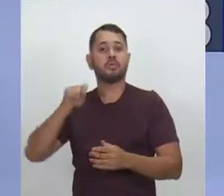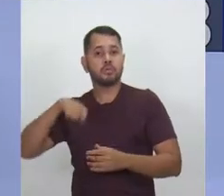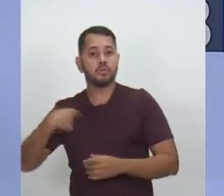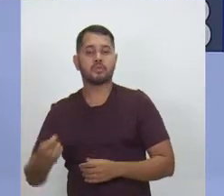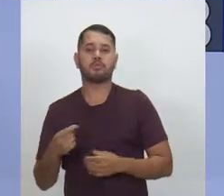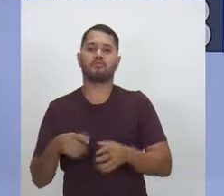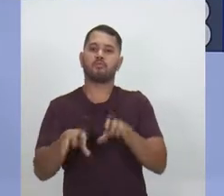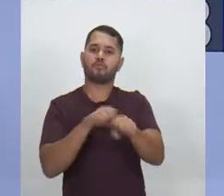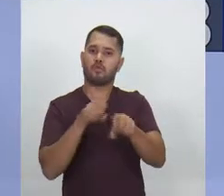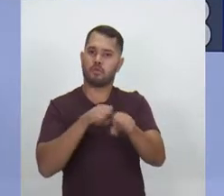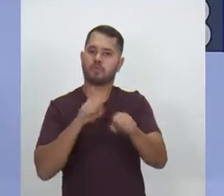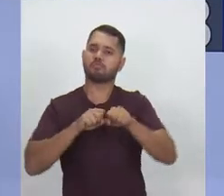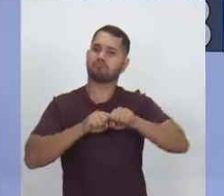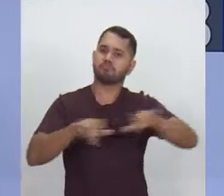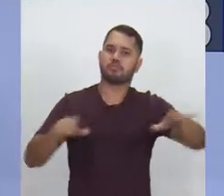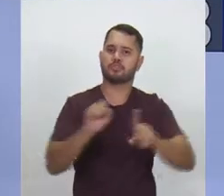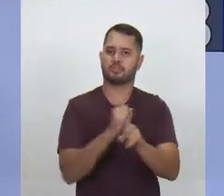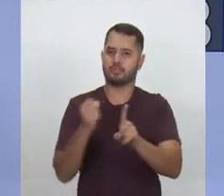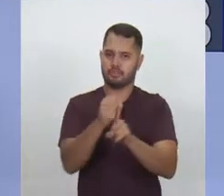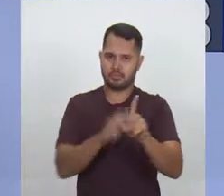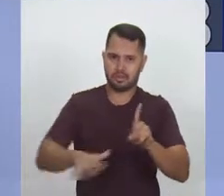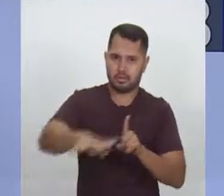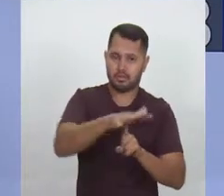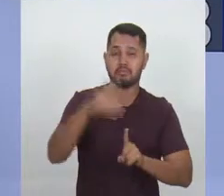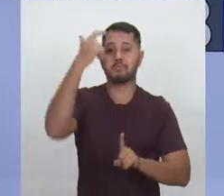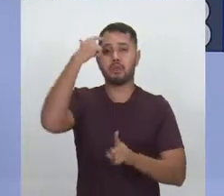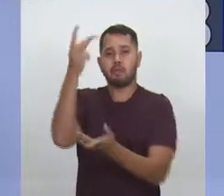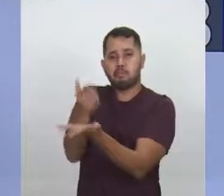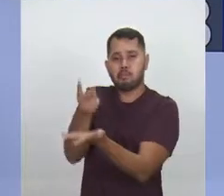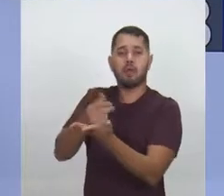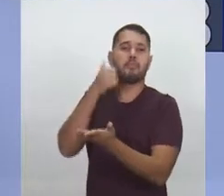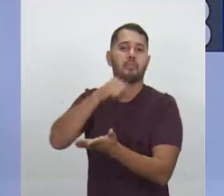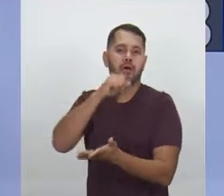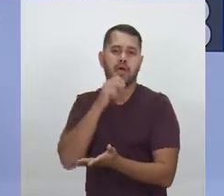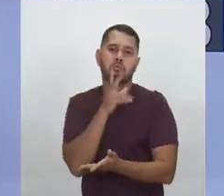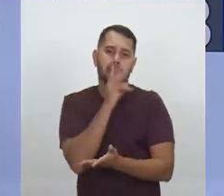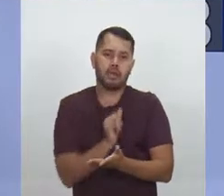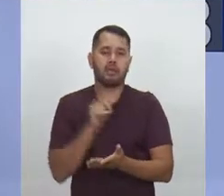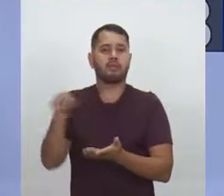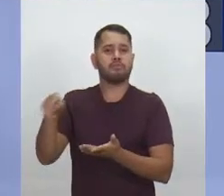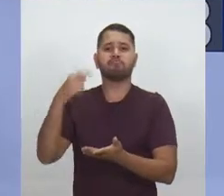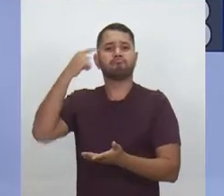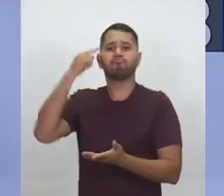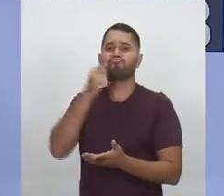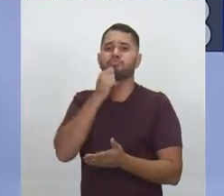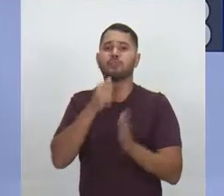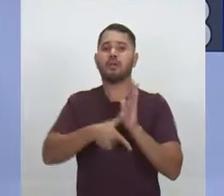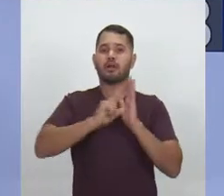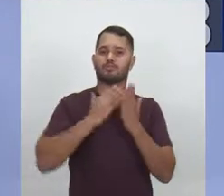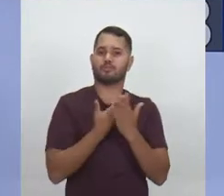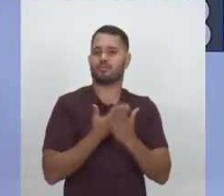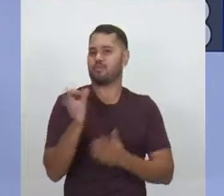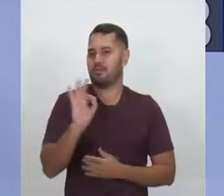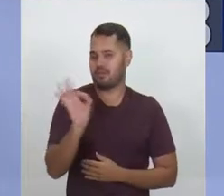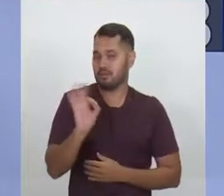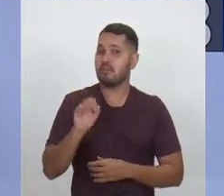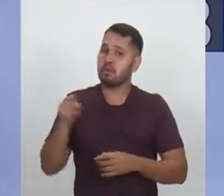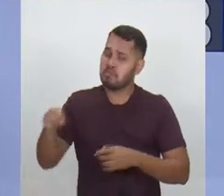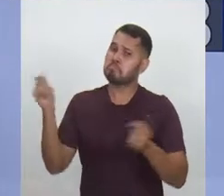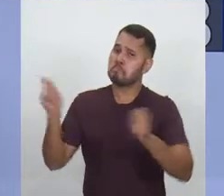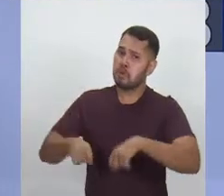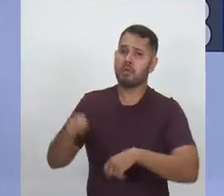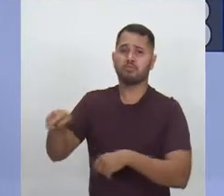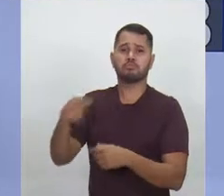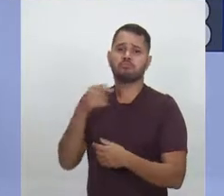formação geral da sociedade. Porque, muitas vezes, tem aquela mãe, aquele pai, que não teve o acesso à escolaridade. E ele pode,